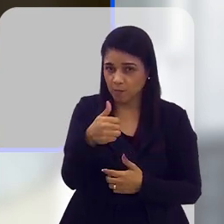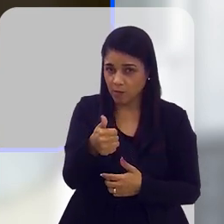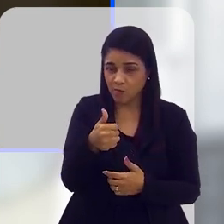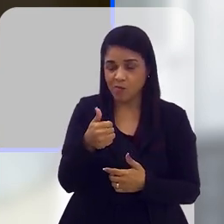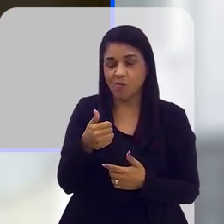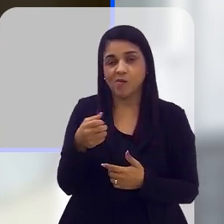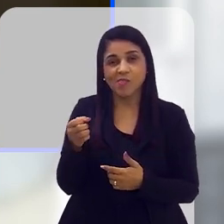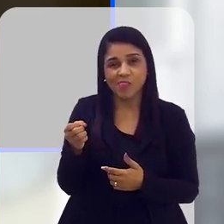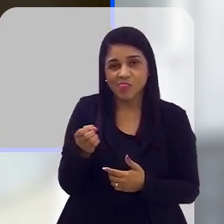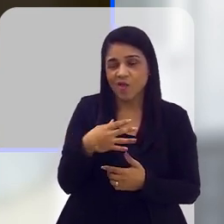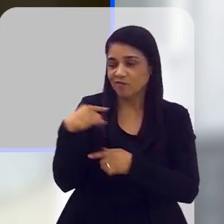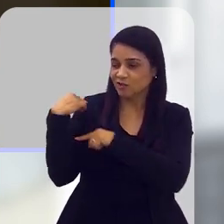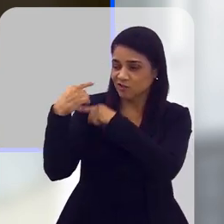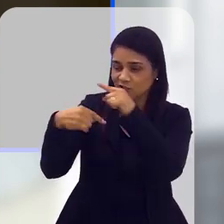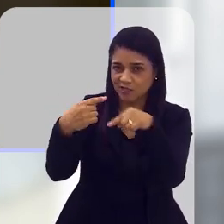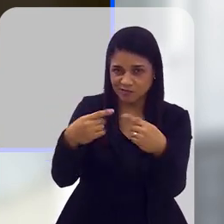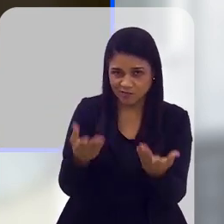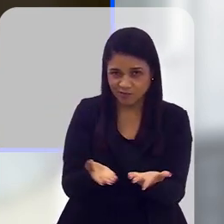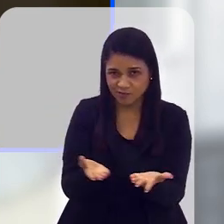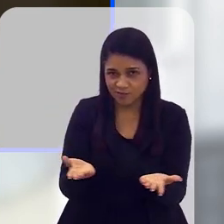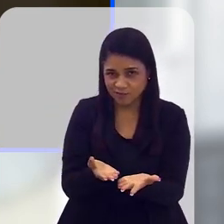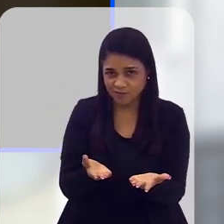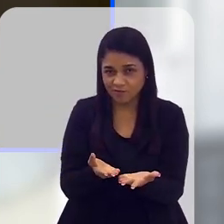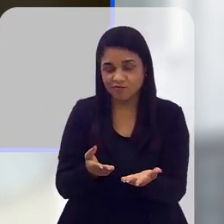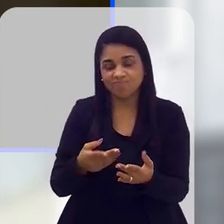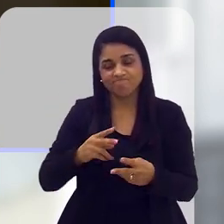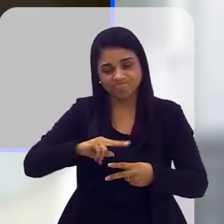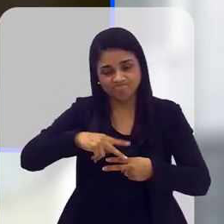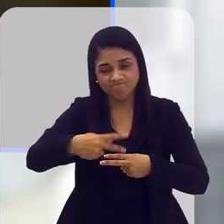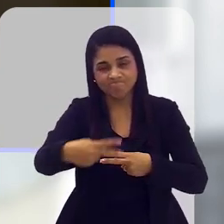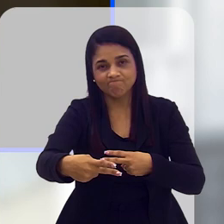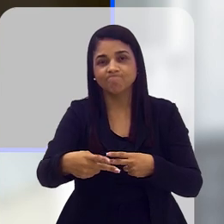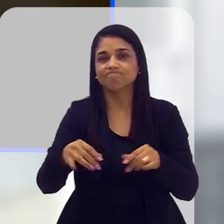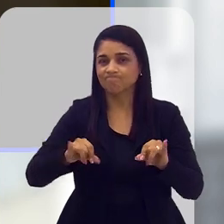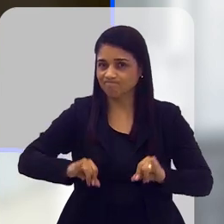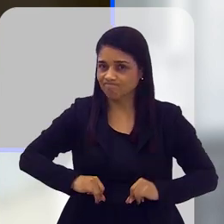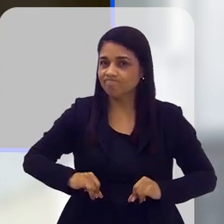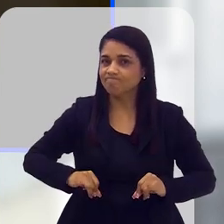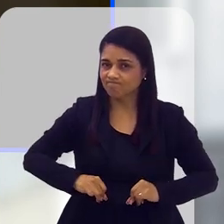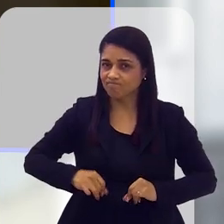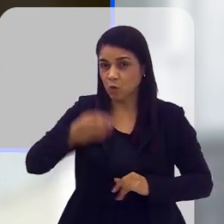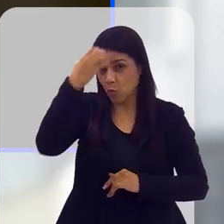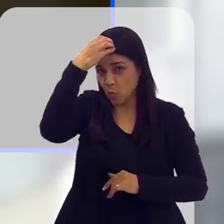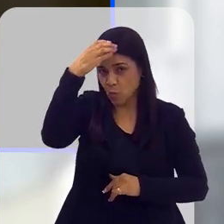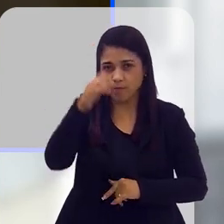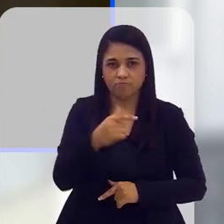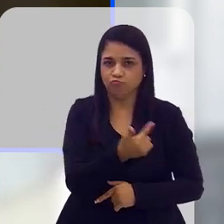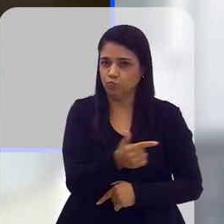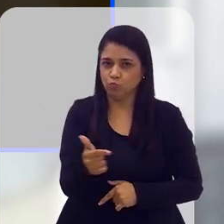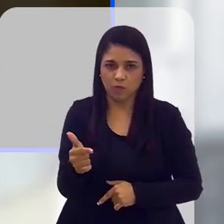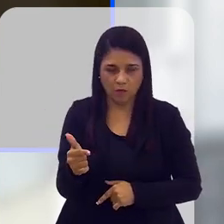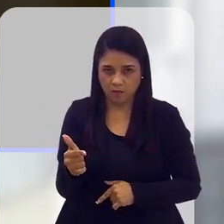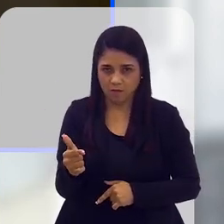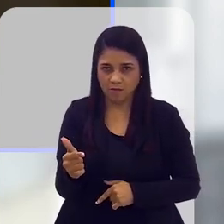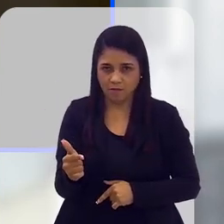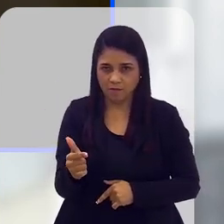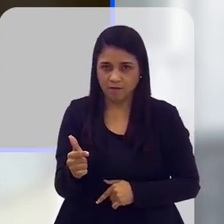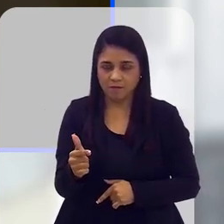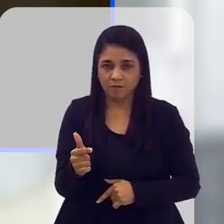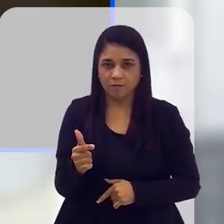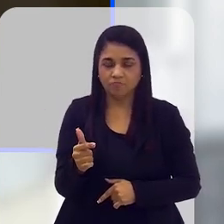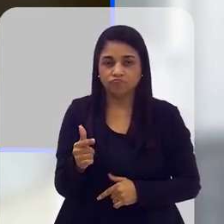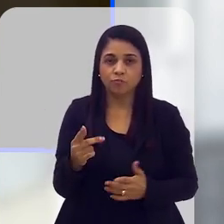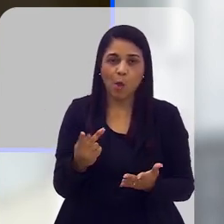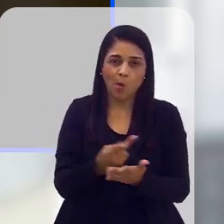melhor, justamente para essas novas gerações que estão sofrendo essas consequências sem realmente ter culpa absolutamente nenhuma